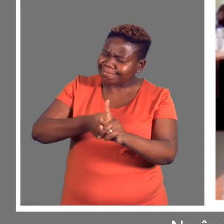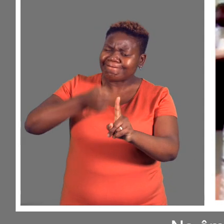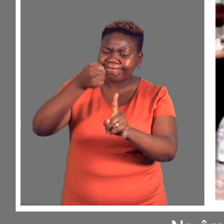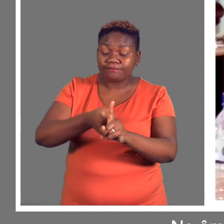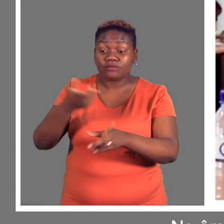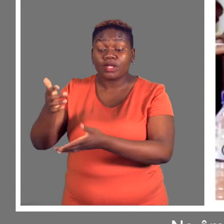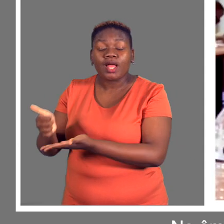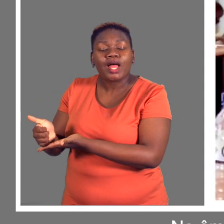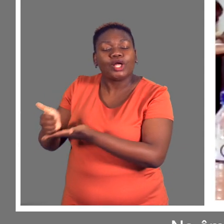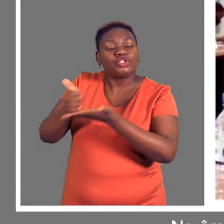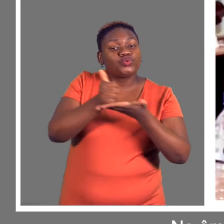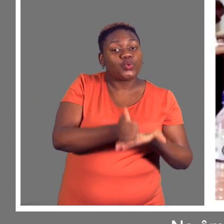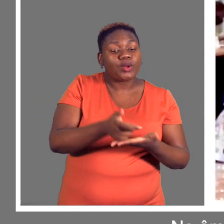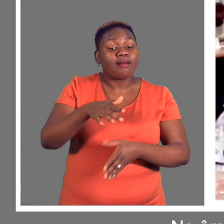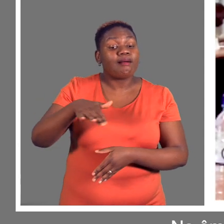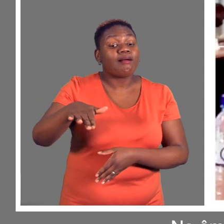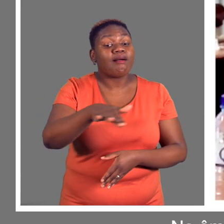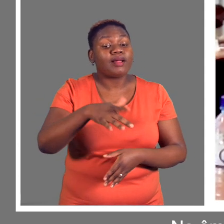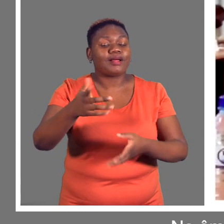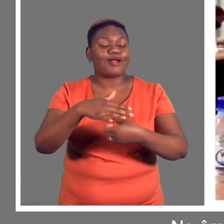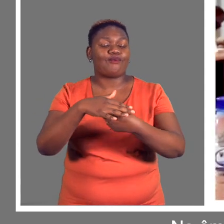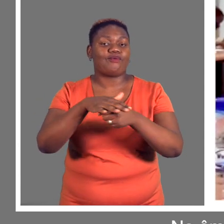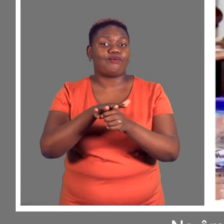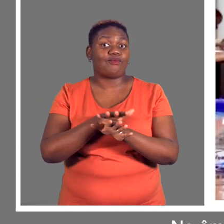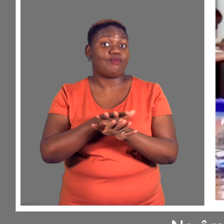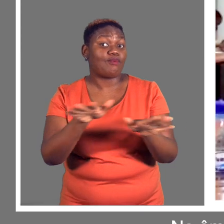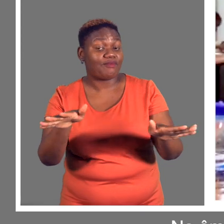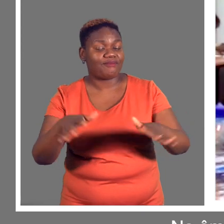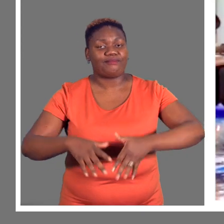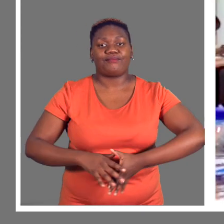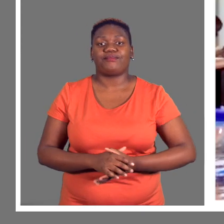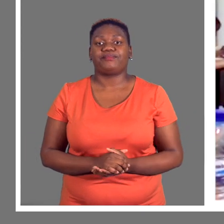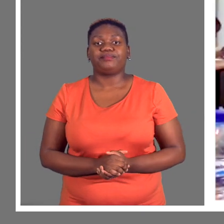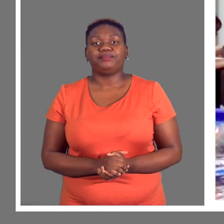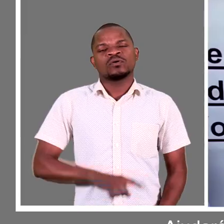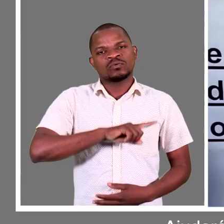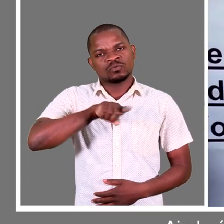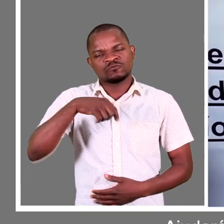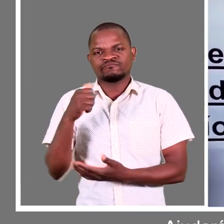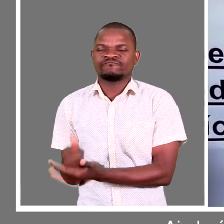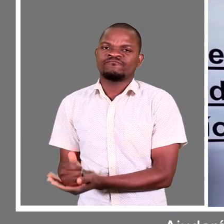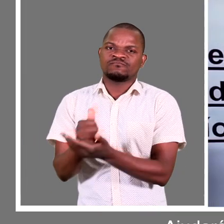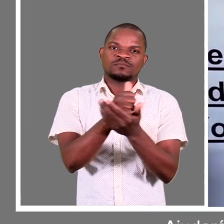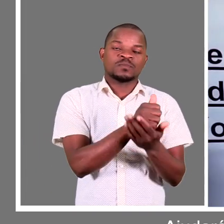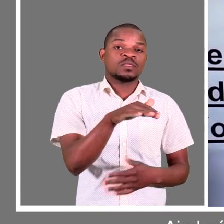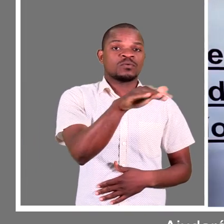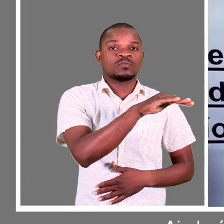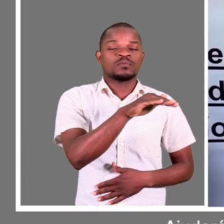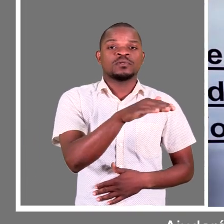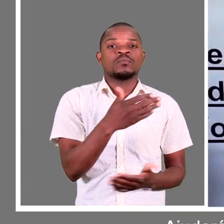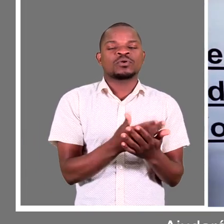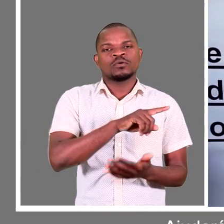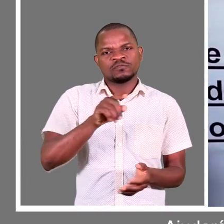coronavírus e ajudar no combate à Covid-19 na comunidade. Ajudará essa comunidade